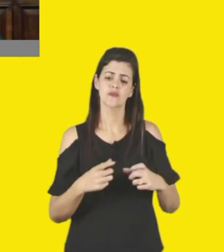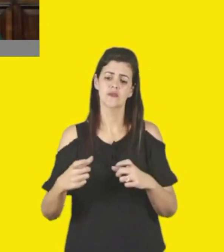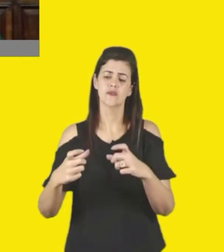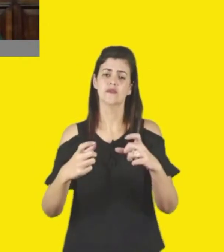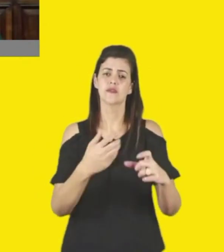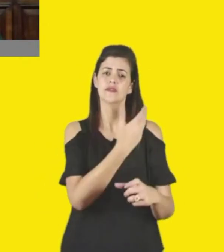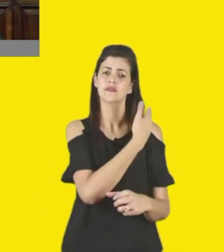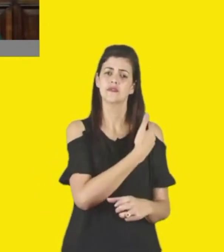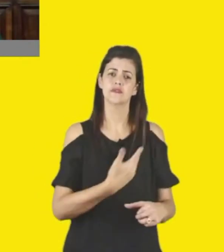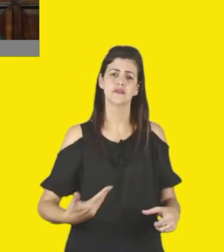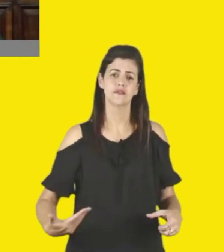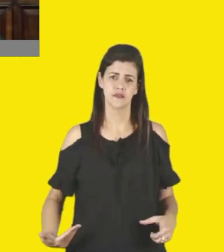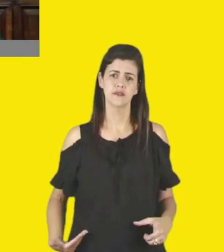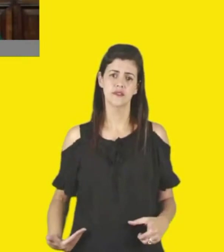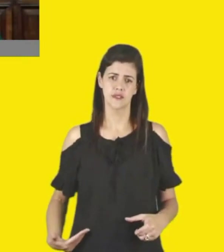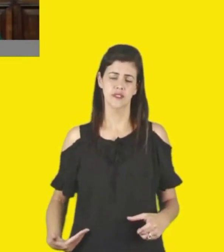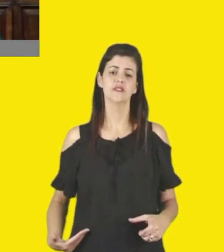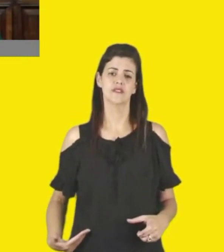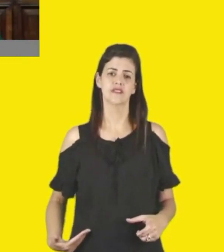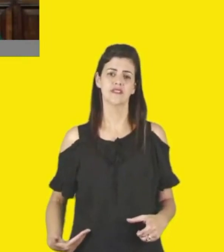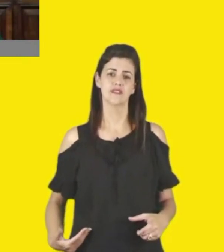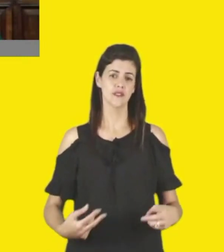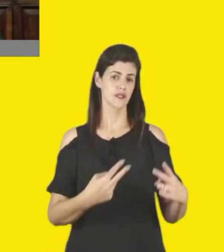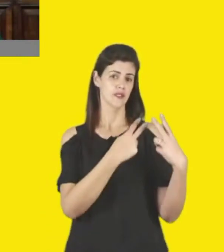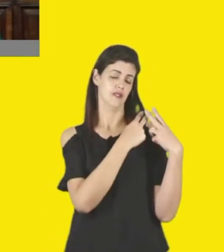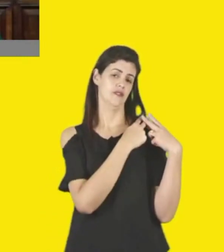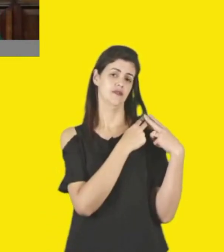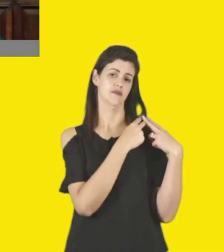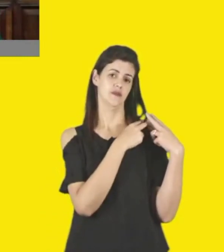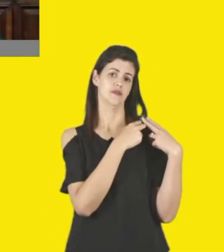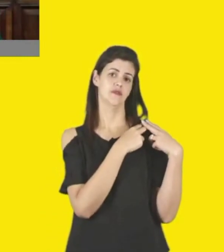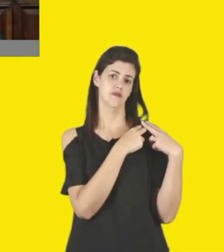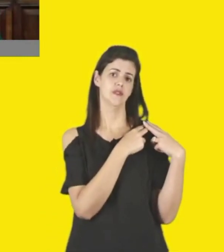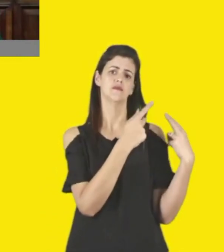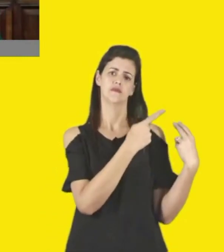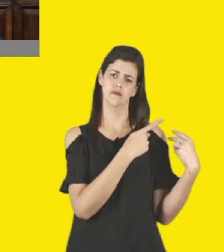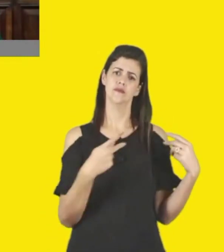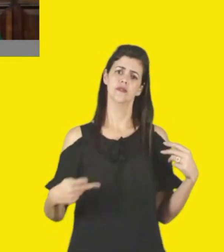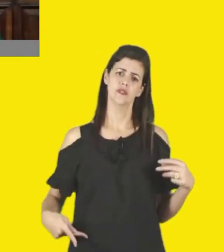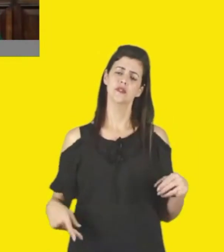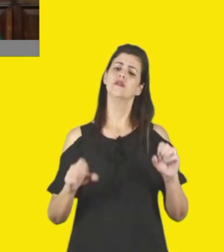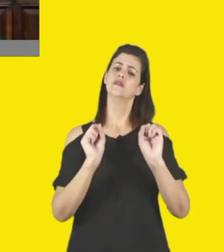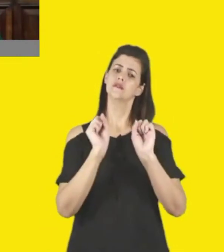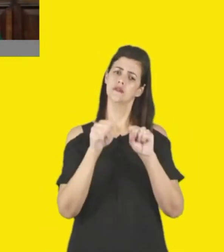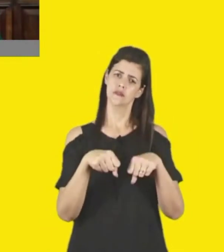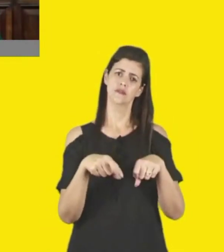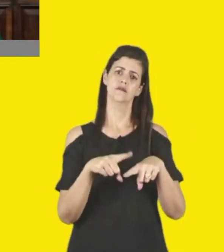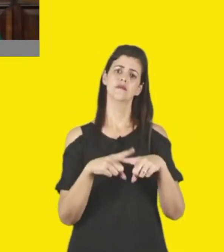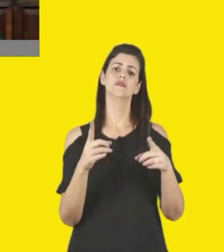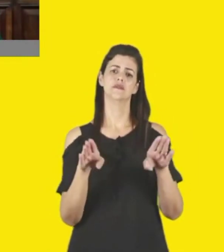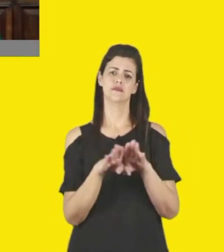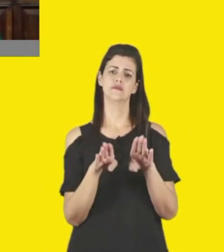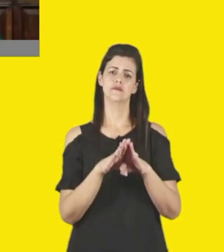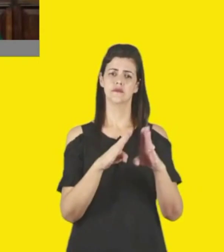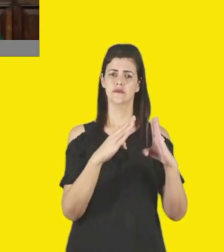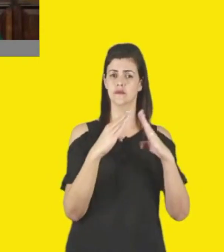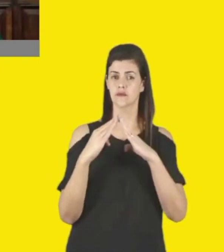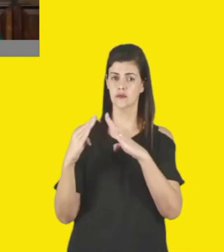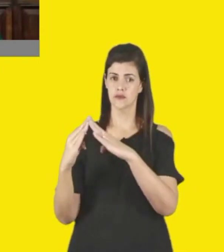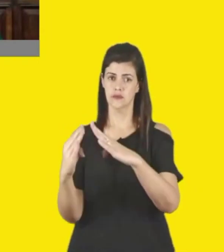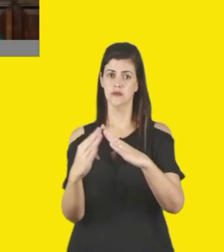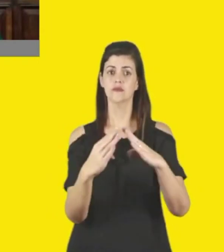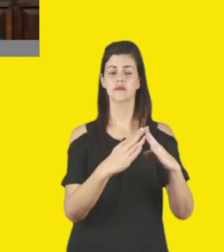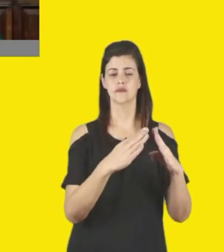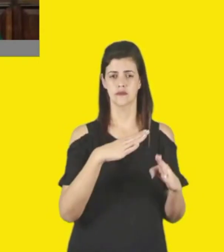estabelecer uma corresponsabilidade entre os moradores e os seus gestores, né, é uma forma também de pensarmos as